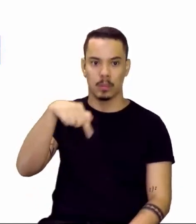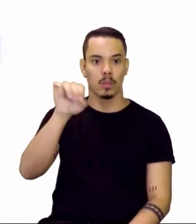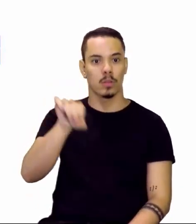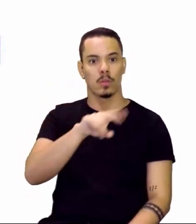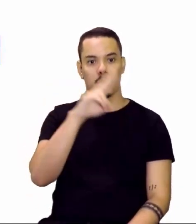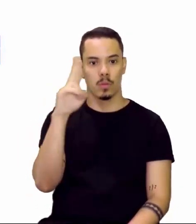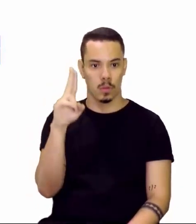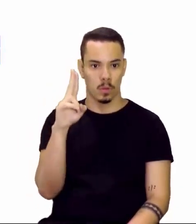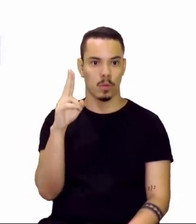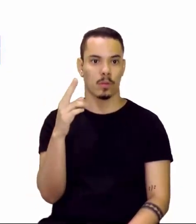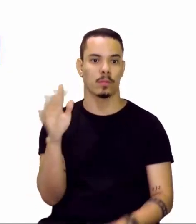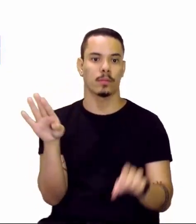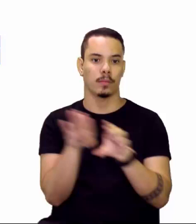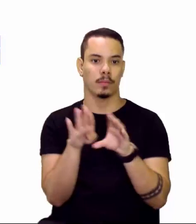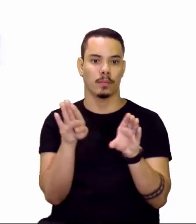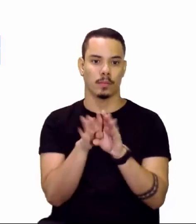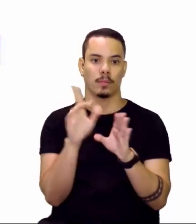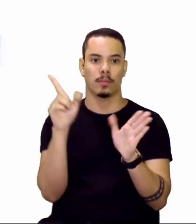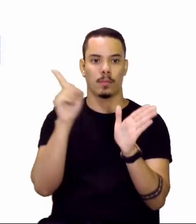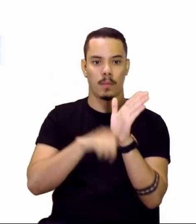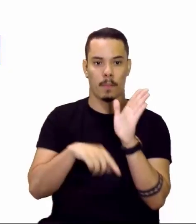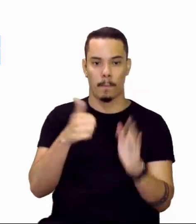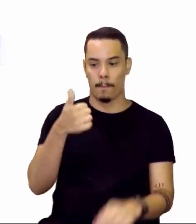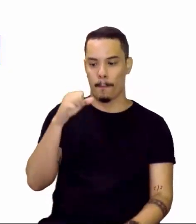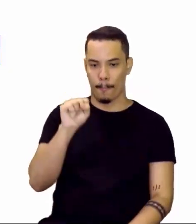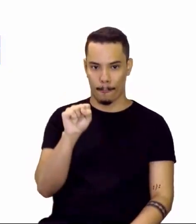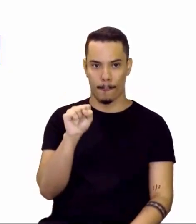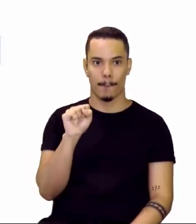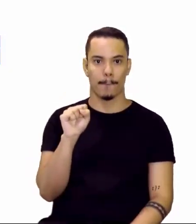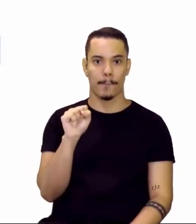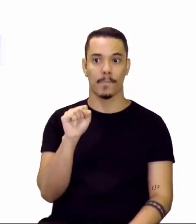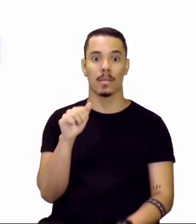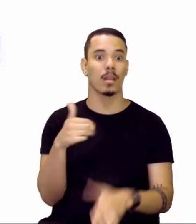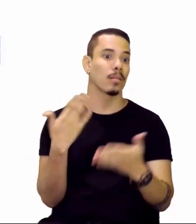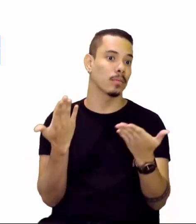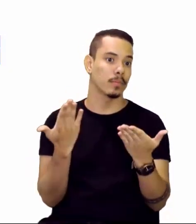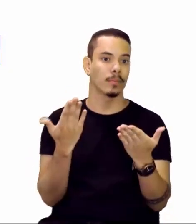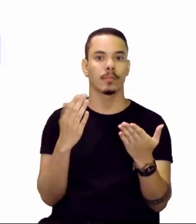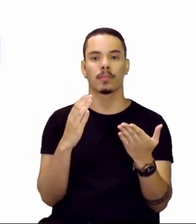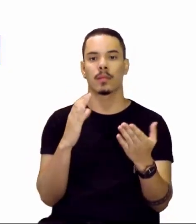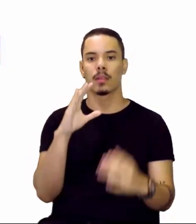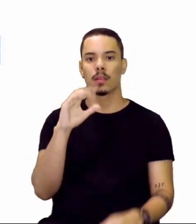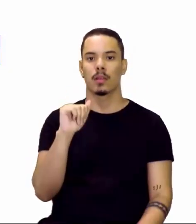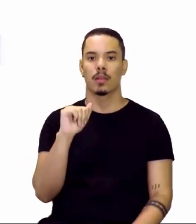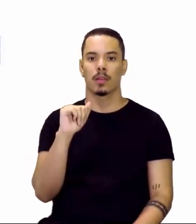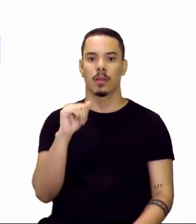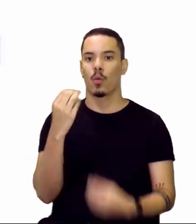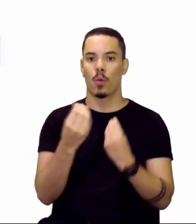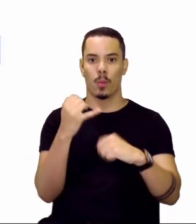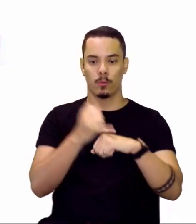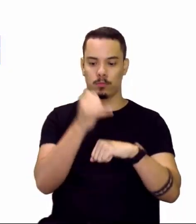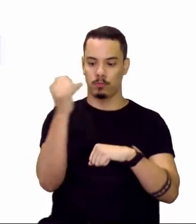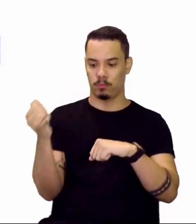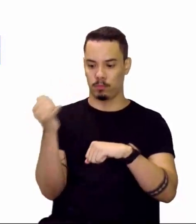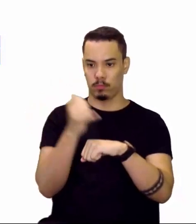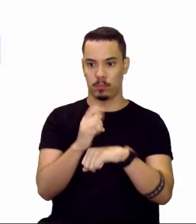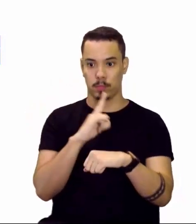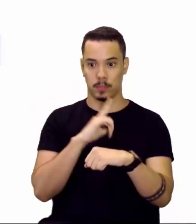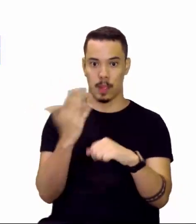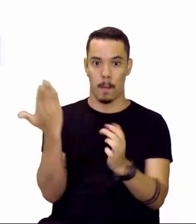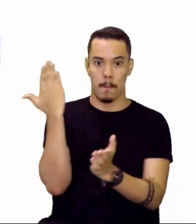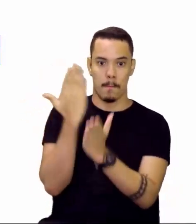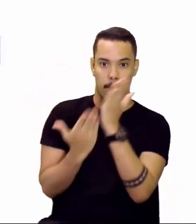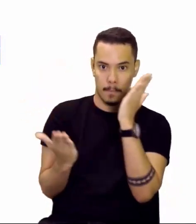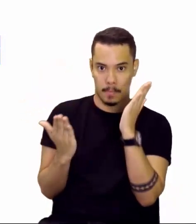cloro, que é um íon, apresenta 18. E aí nos cátions, o que vai acontecer? Nos cátions nós vamos ter a